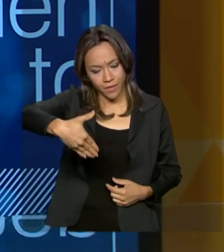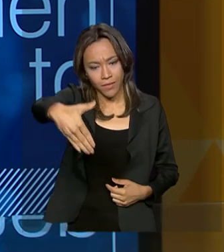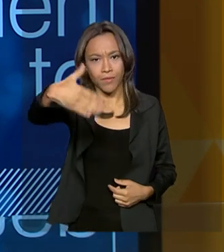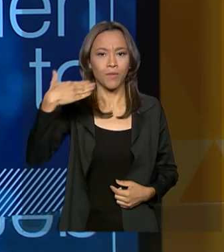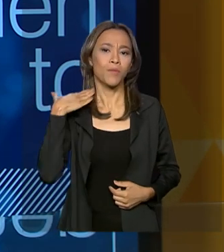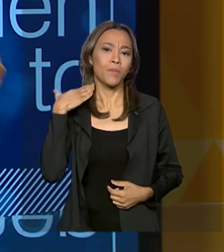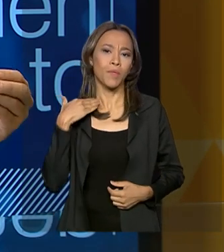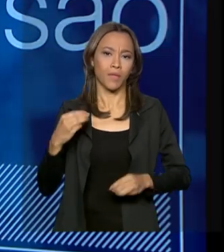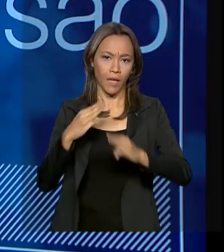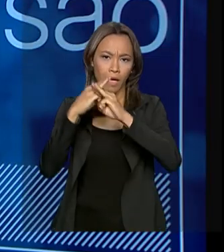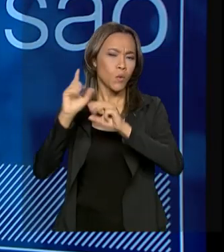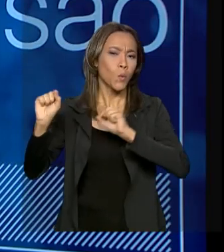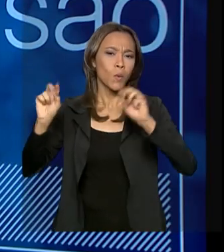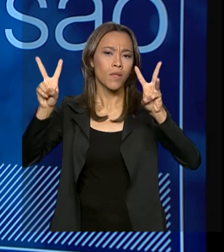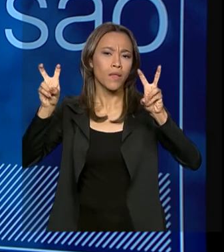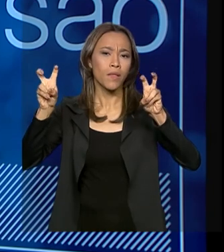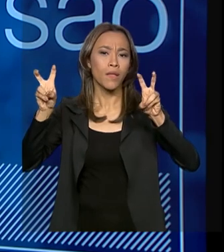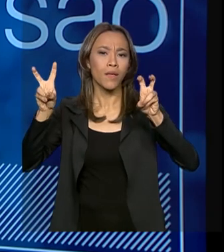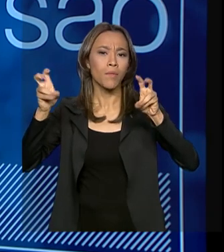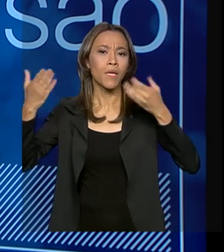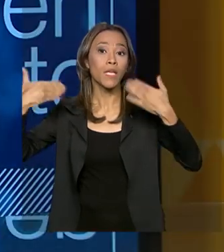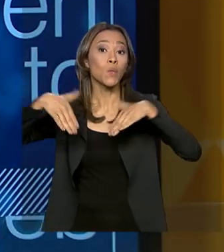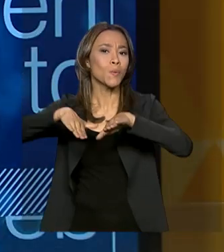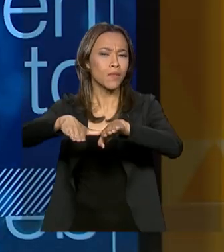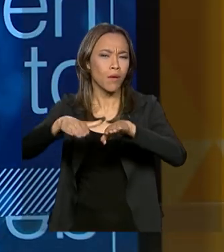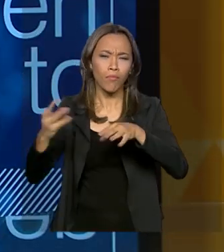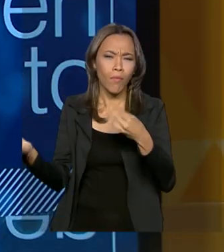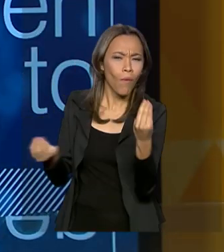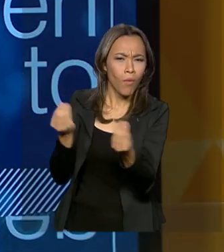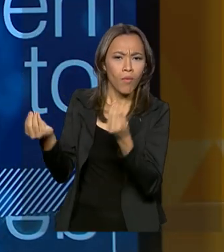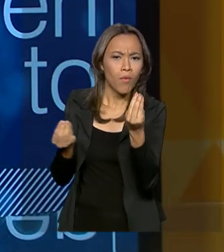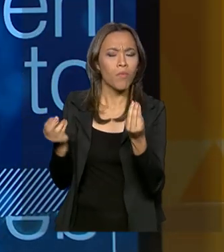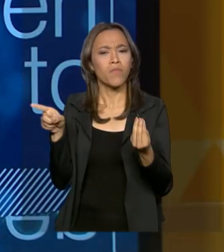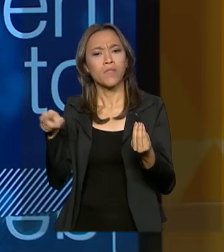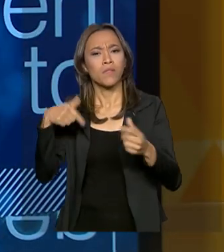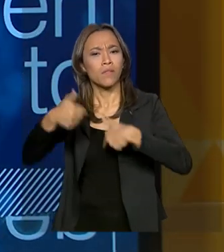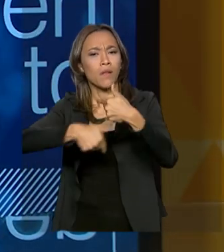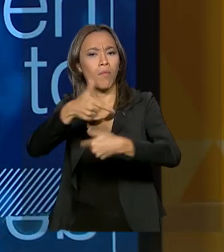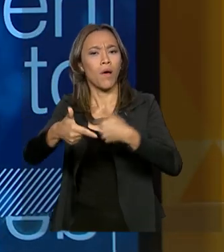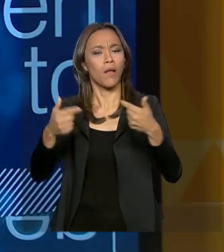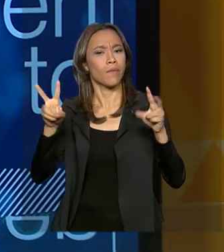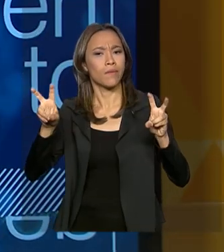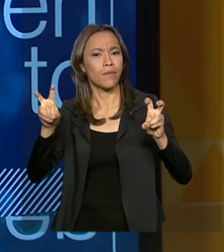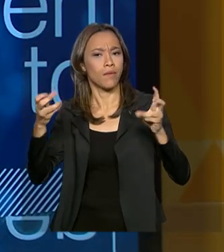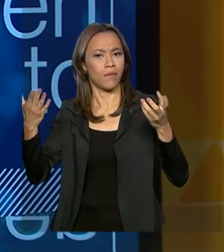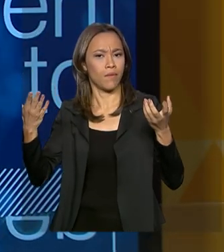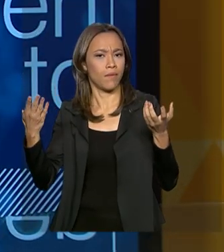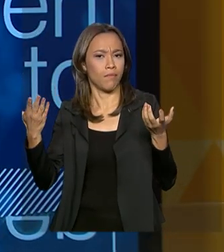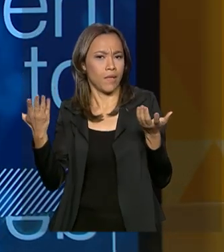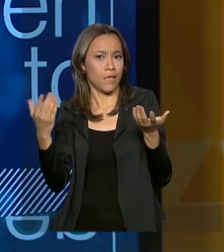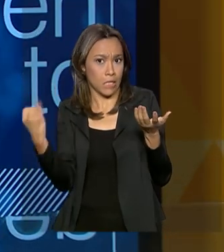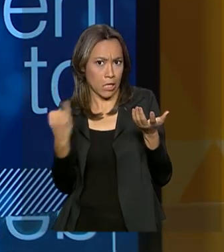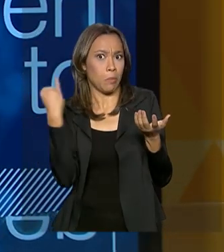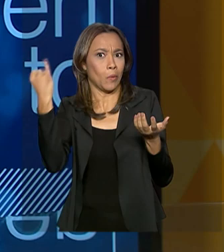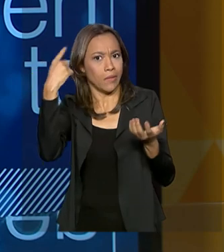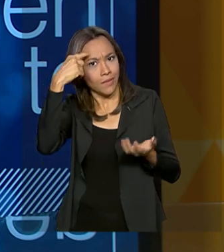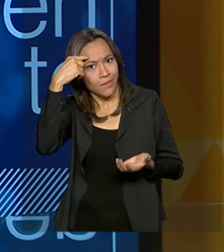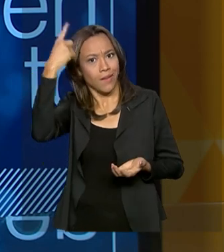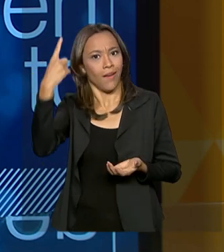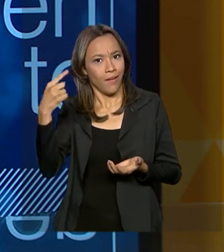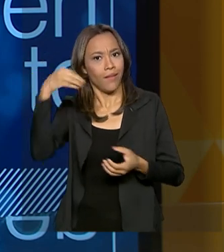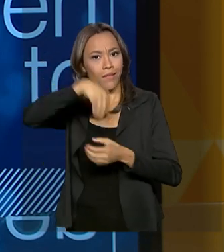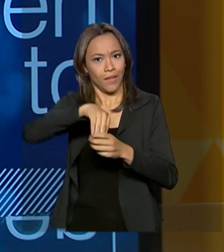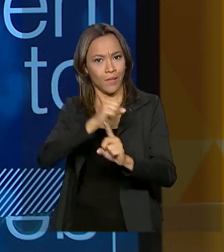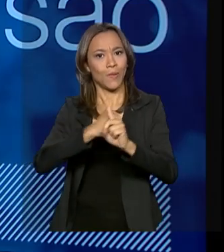A questão da inclusão, como que a Caixa trabalha com essa importante ideia na nossa